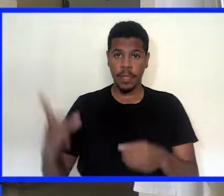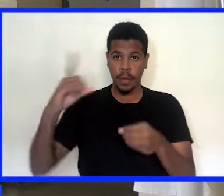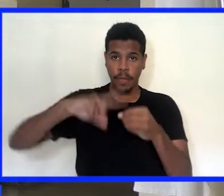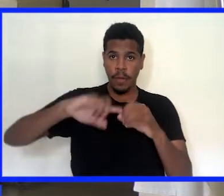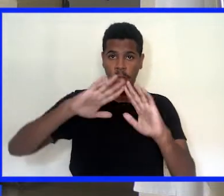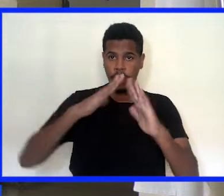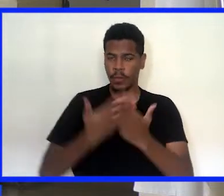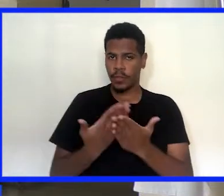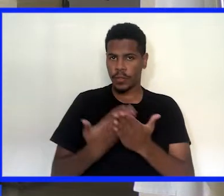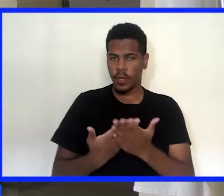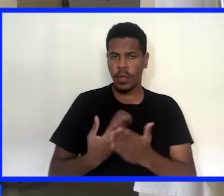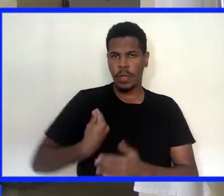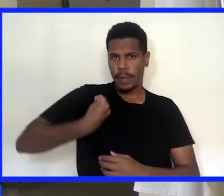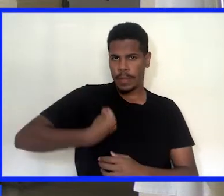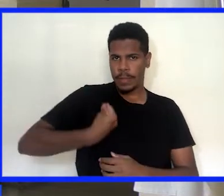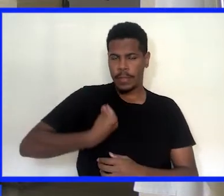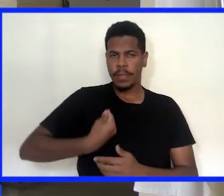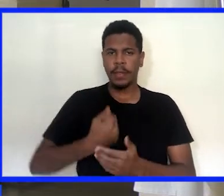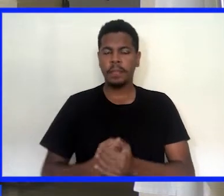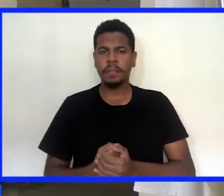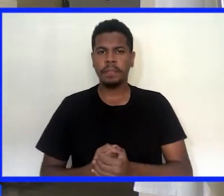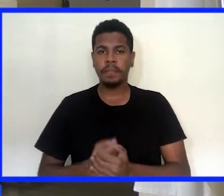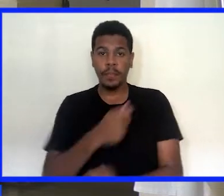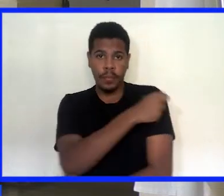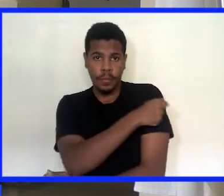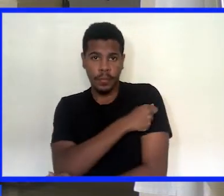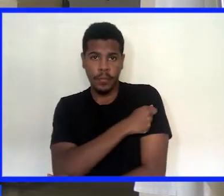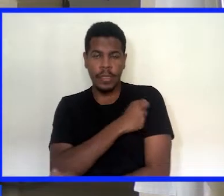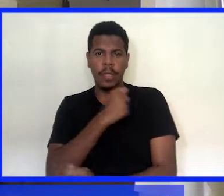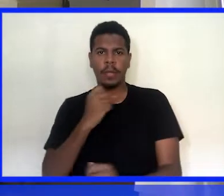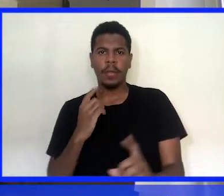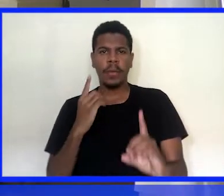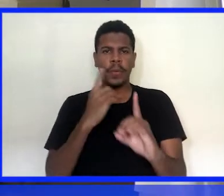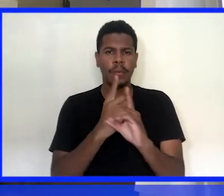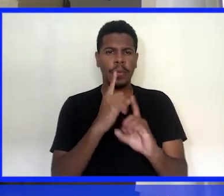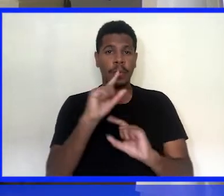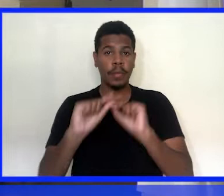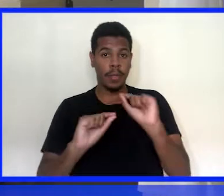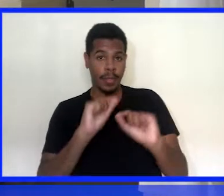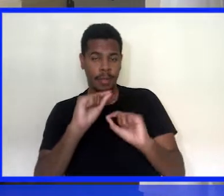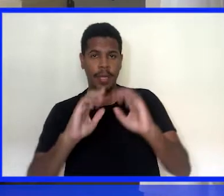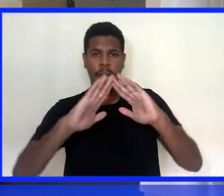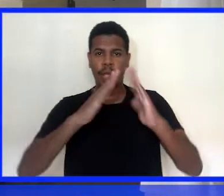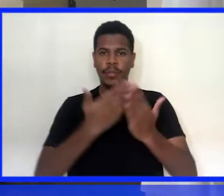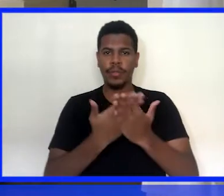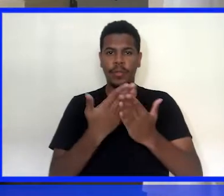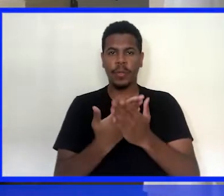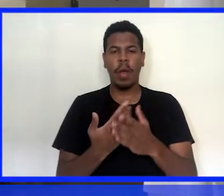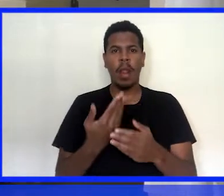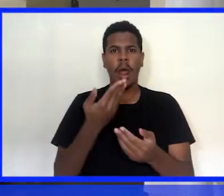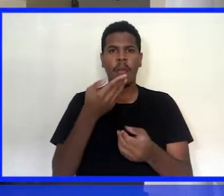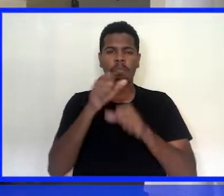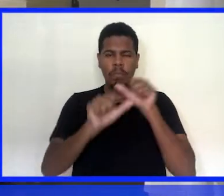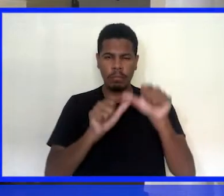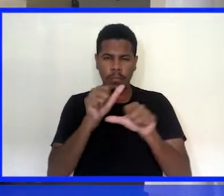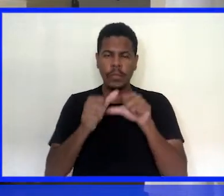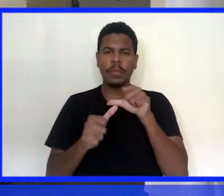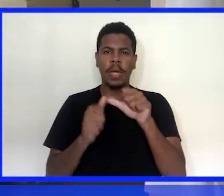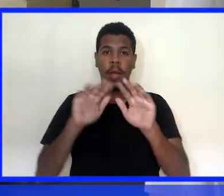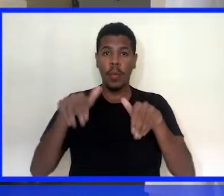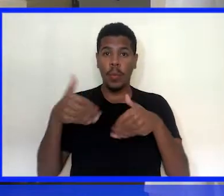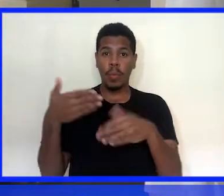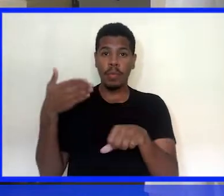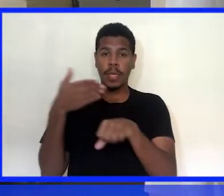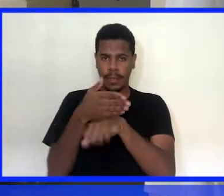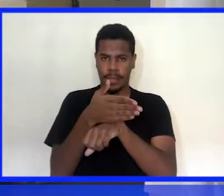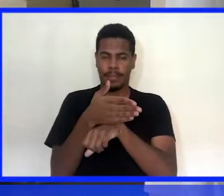Nesse retorno às aulas, os nossos alunos vão estar encontrando algumas mudanças na nossa escola, na